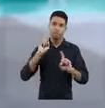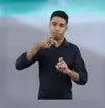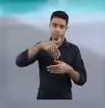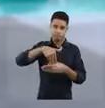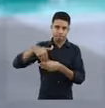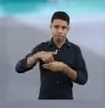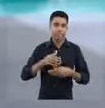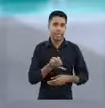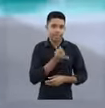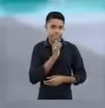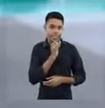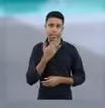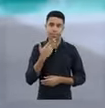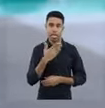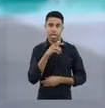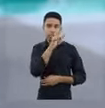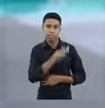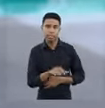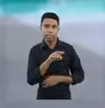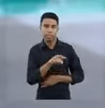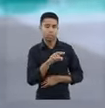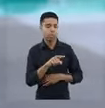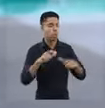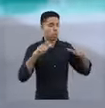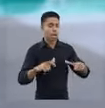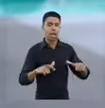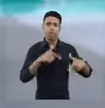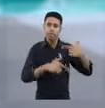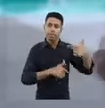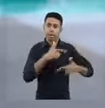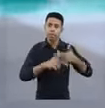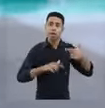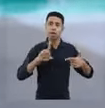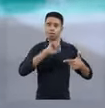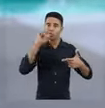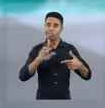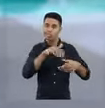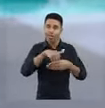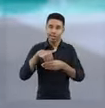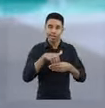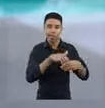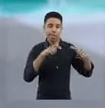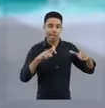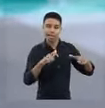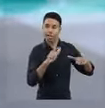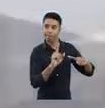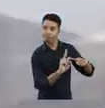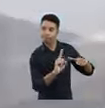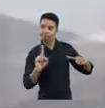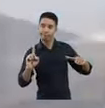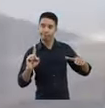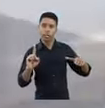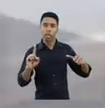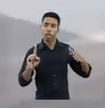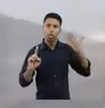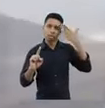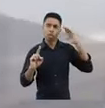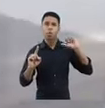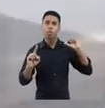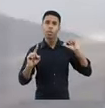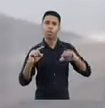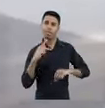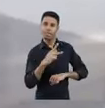à sede eleitoral Quando ele impede, por exemplo, que aquele trabalhador saia daquele local de trabalho no dia da eleição Porque ele